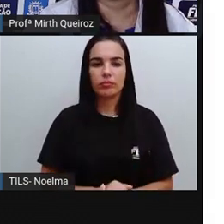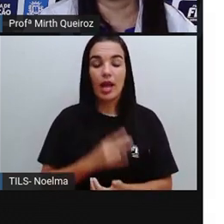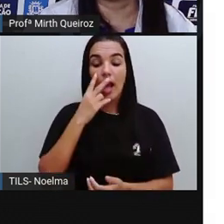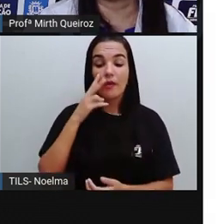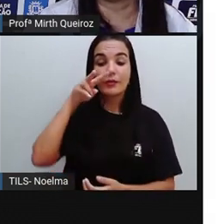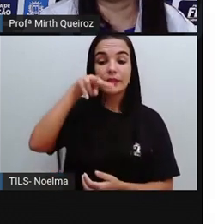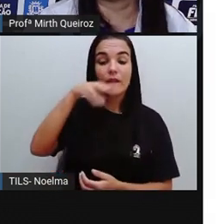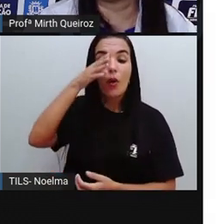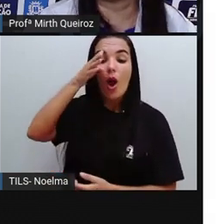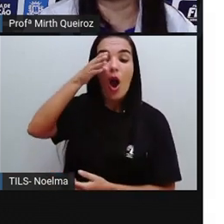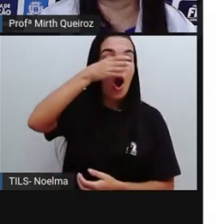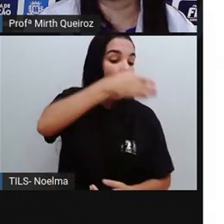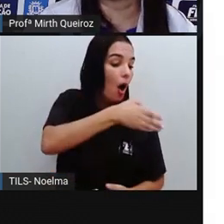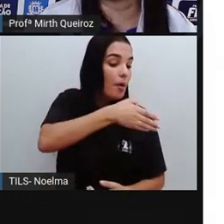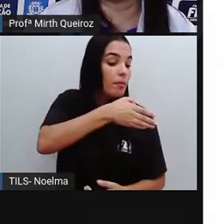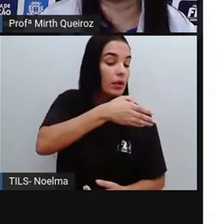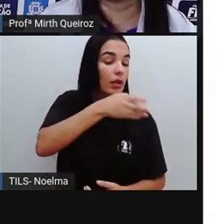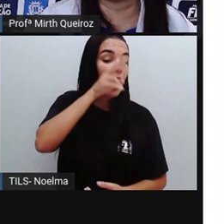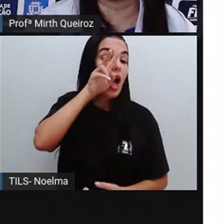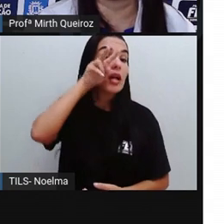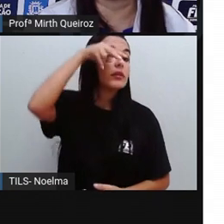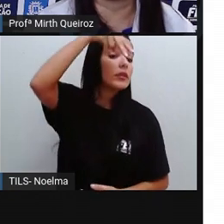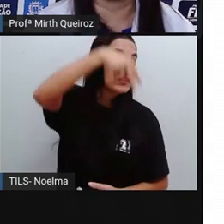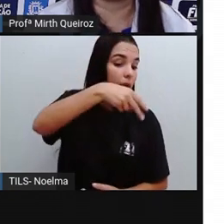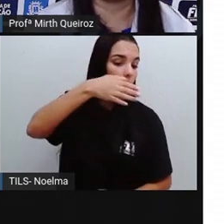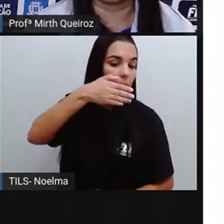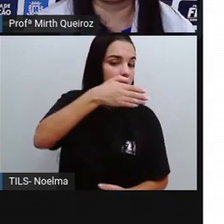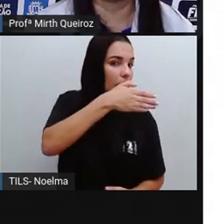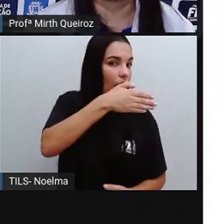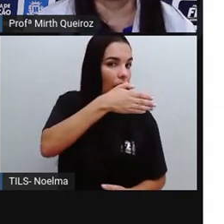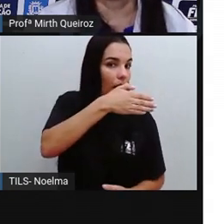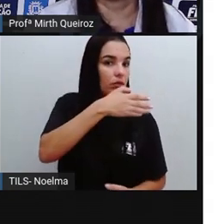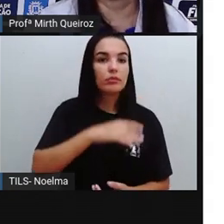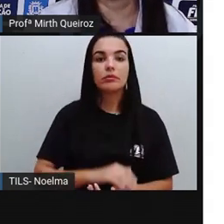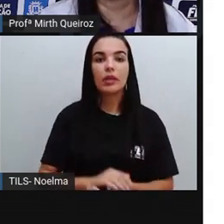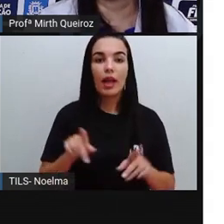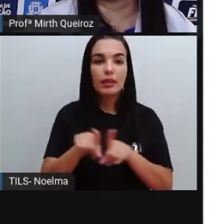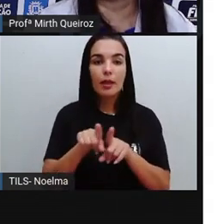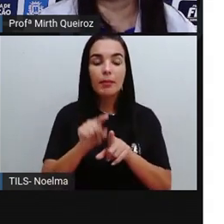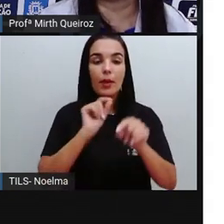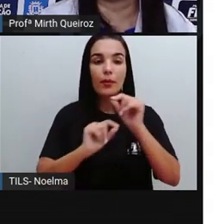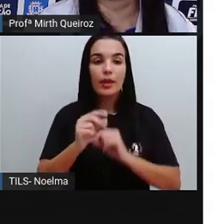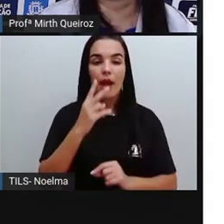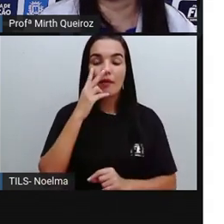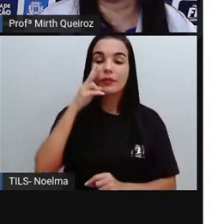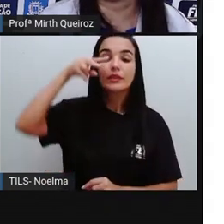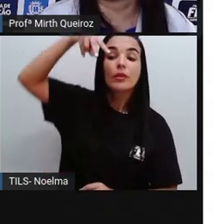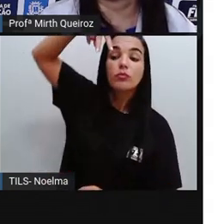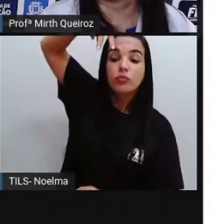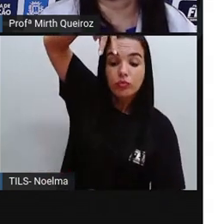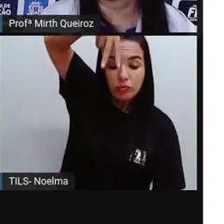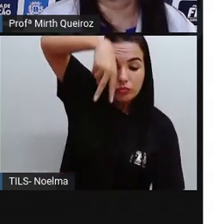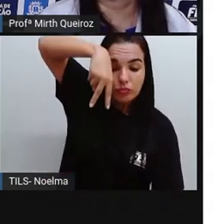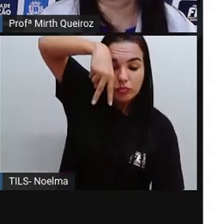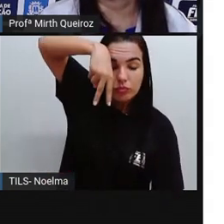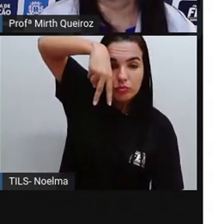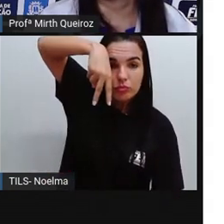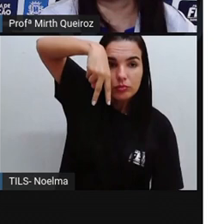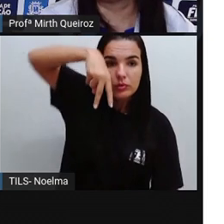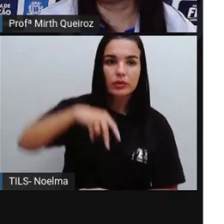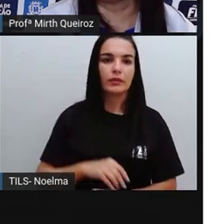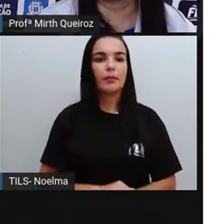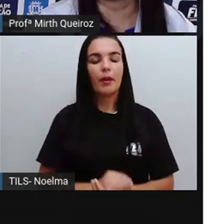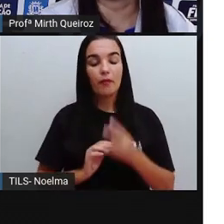A visão oblíqua, que é de cima, porém na diagonal. E a visão vertical, que é a visão